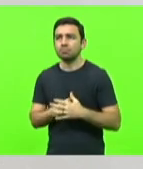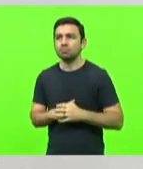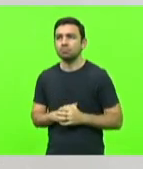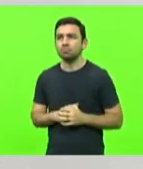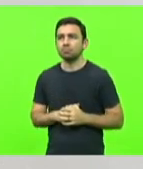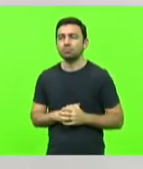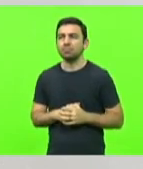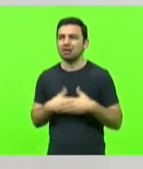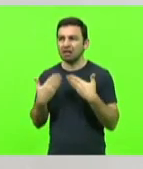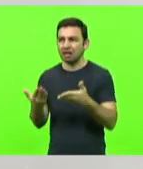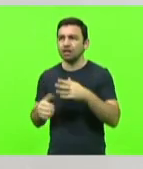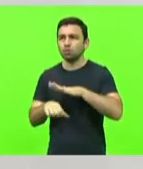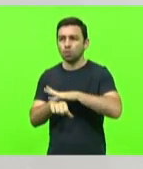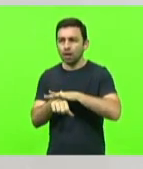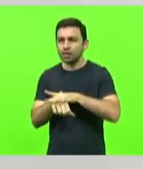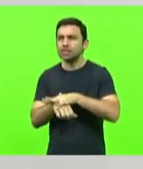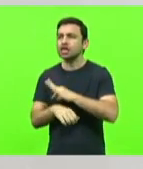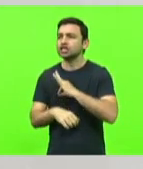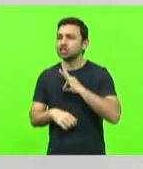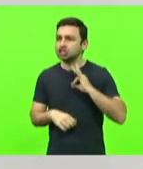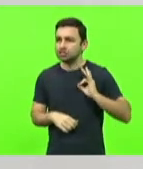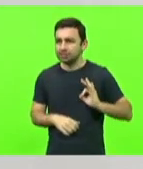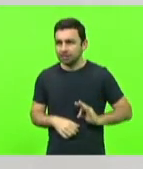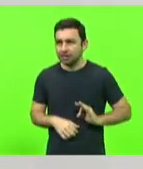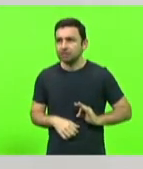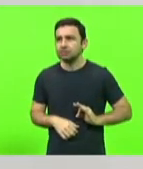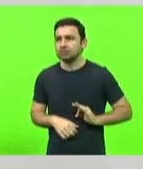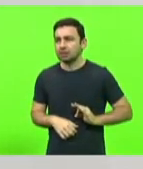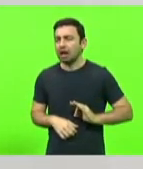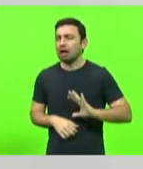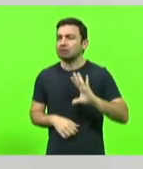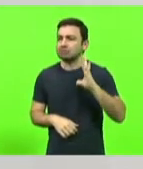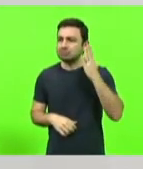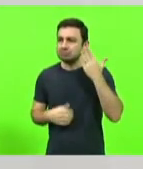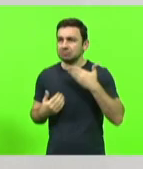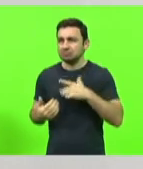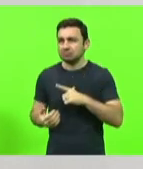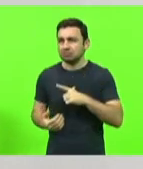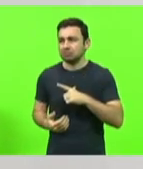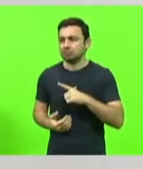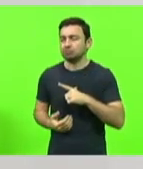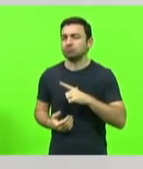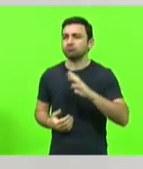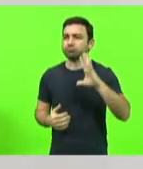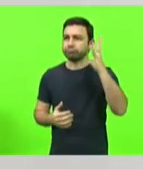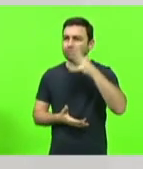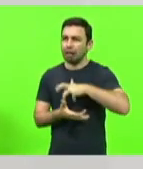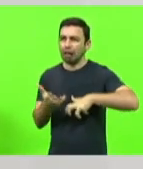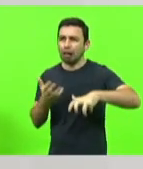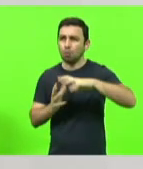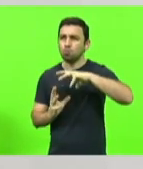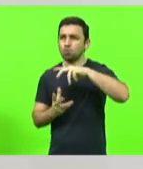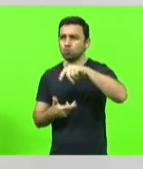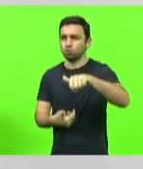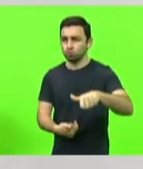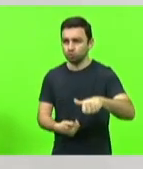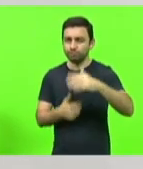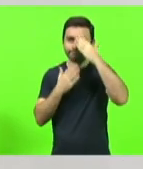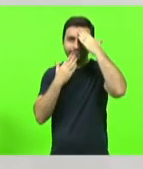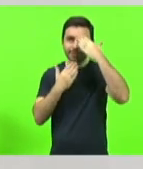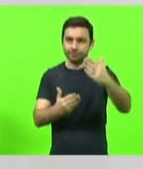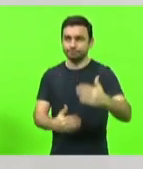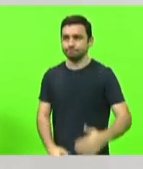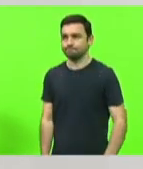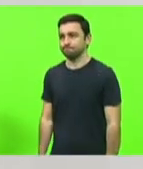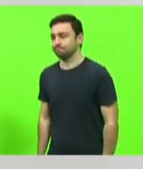chinesa provocada para causar o caos no nosso país, o caos no mundo. Muito obrigado a todos.